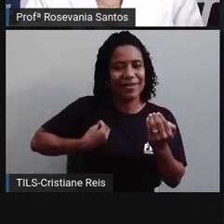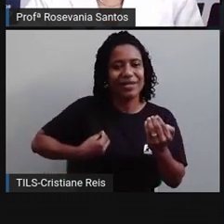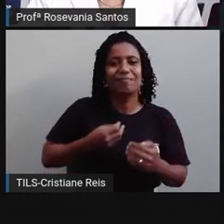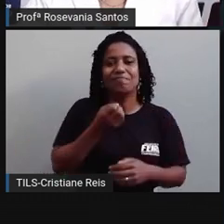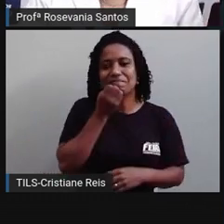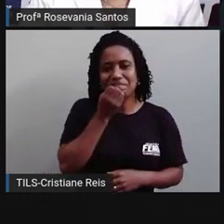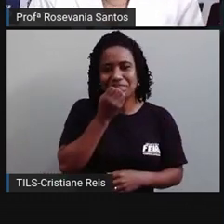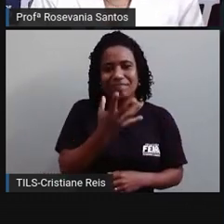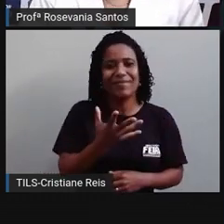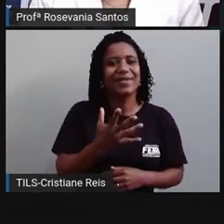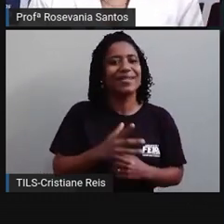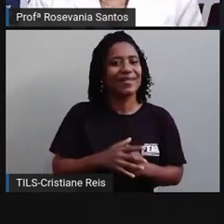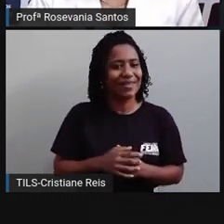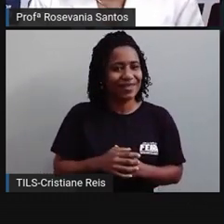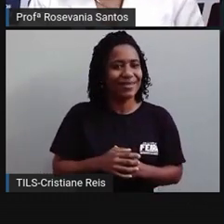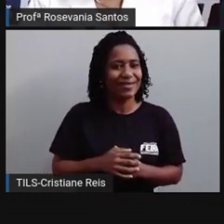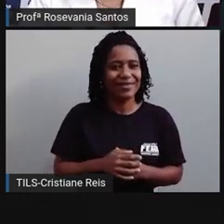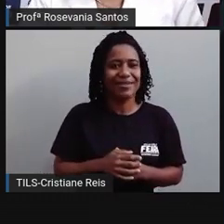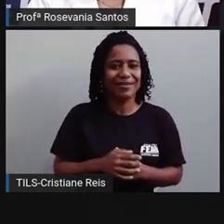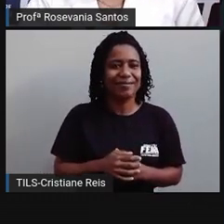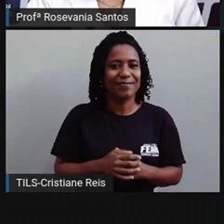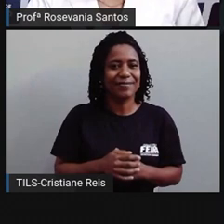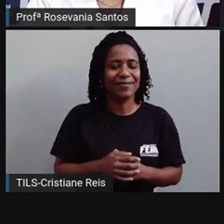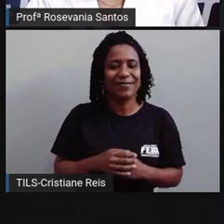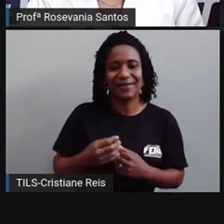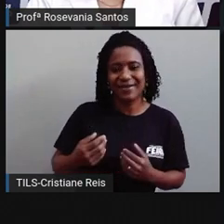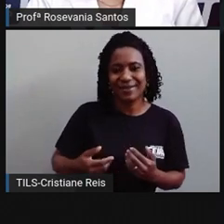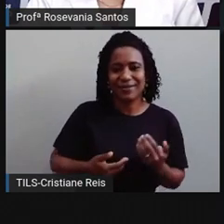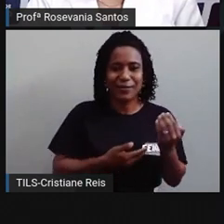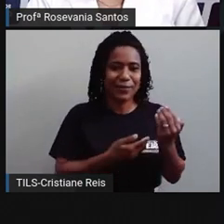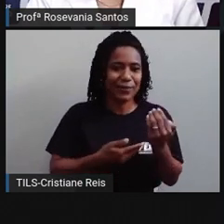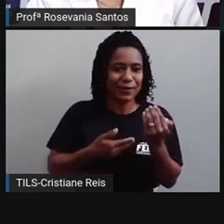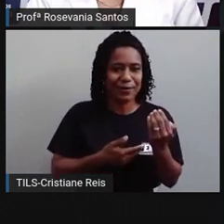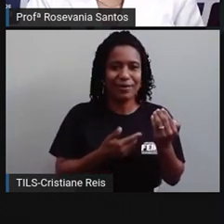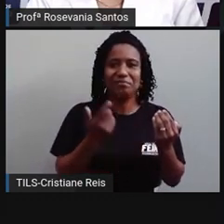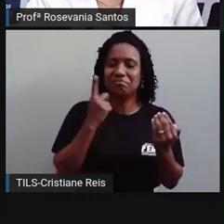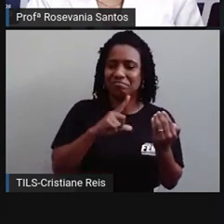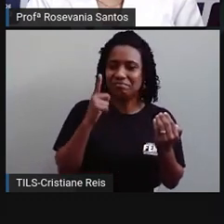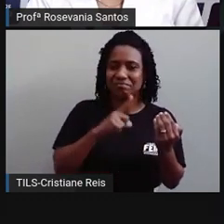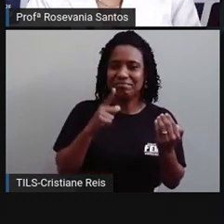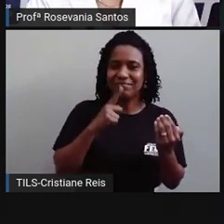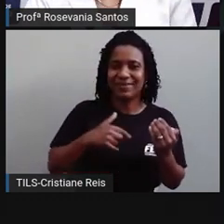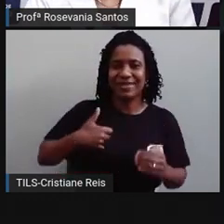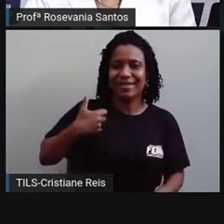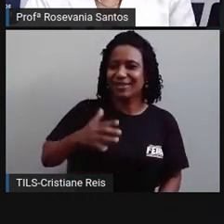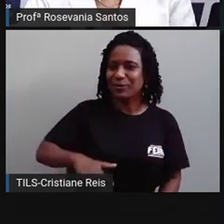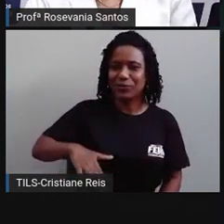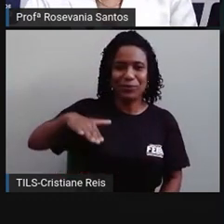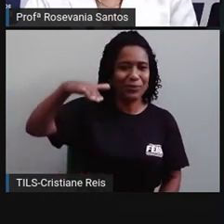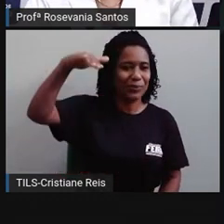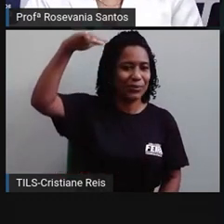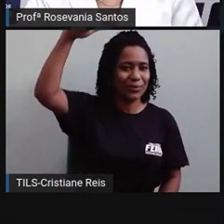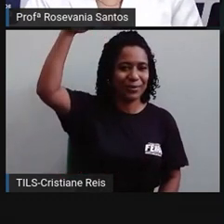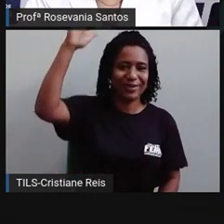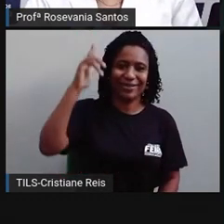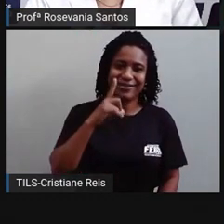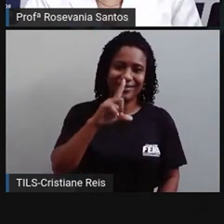bora dizer assim, até os idosos, né, que a gente tem hoje, então, as crianças chegam à idade até idosa.